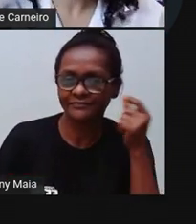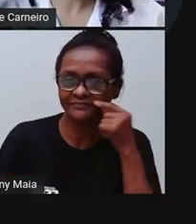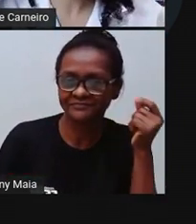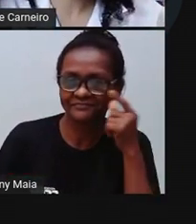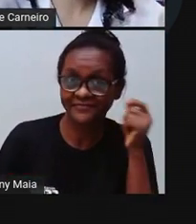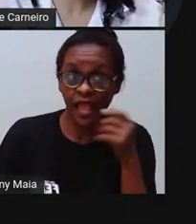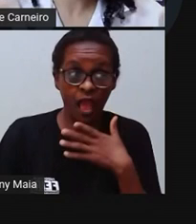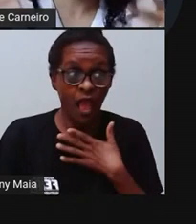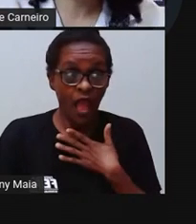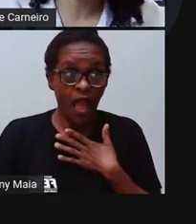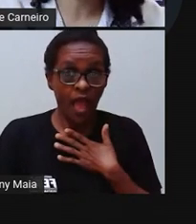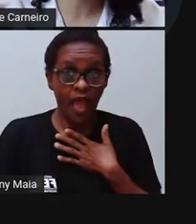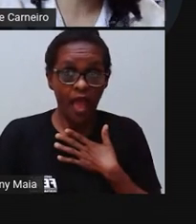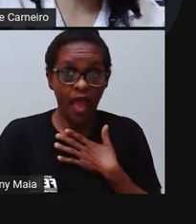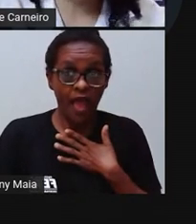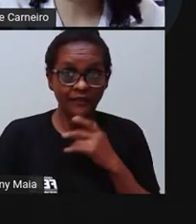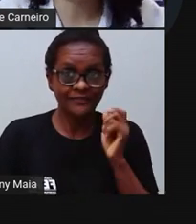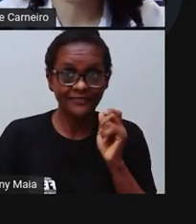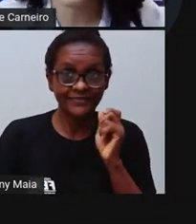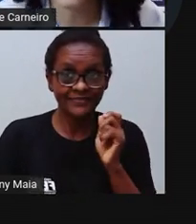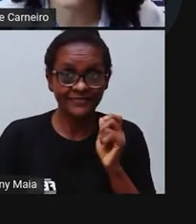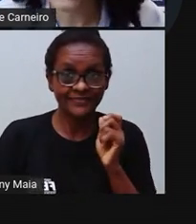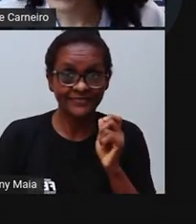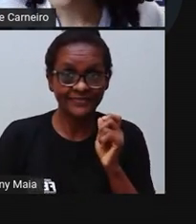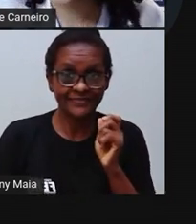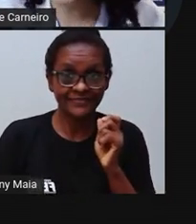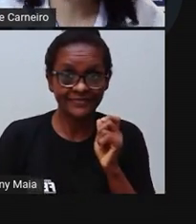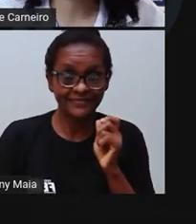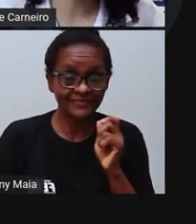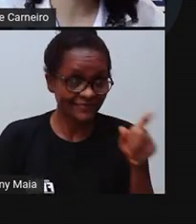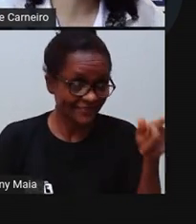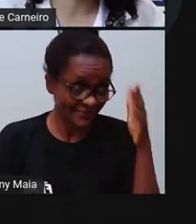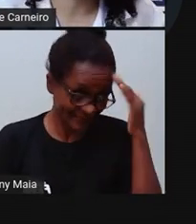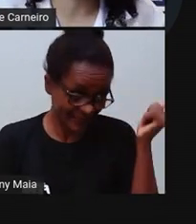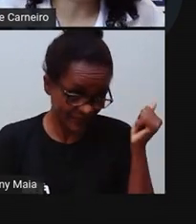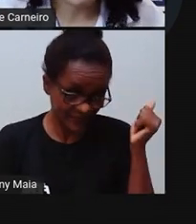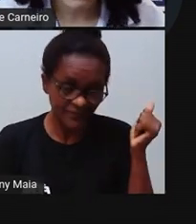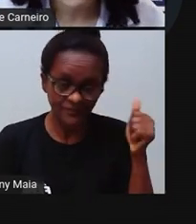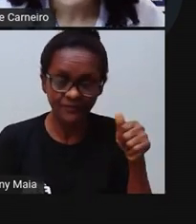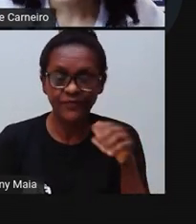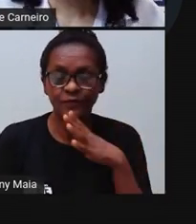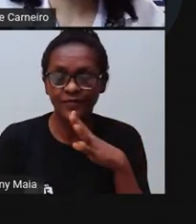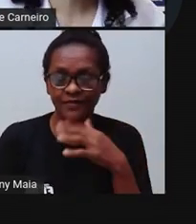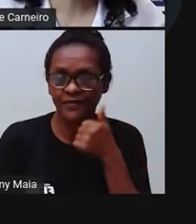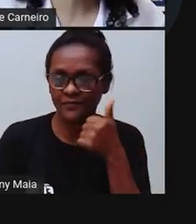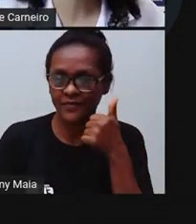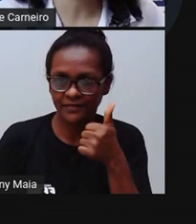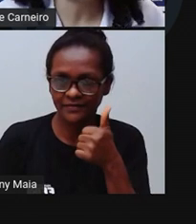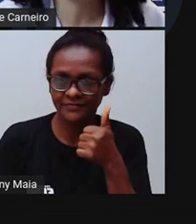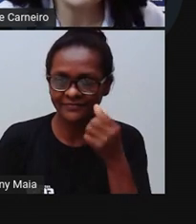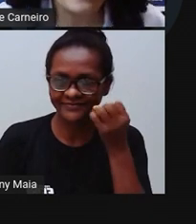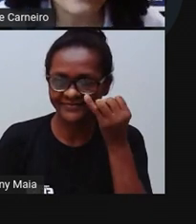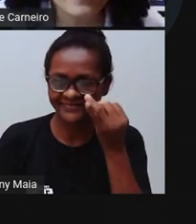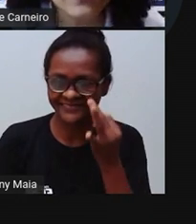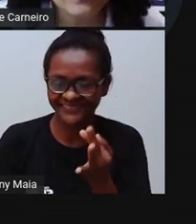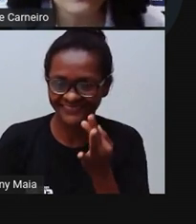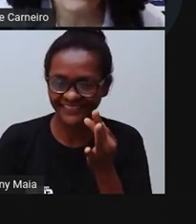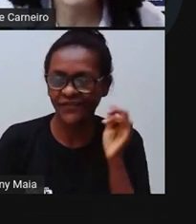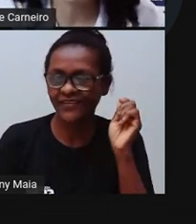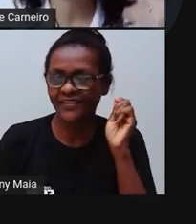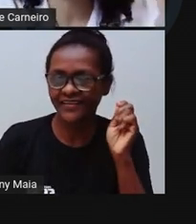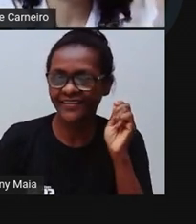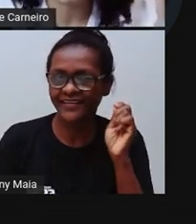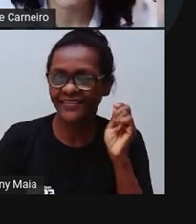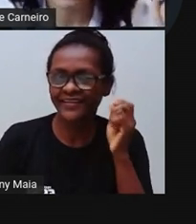eu quero saber. Vocês sabem, já ouviram falar desse Estatuto? Vamos conhecer um pouco mais sobre ele? Sobre o que, de fato, ele garante?